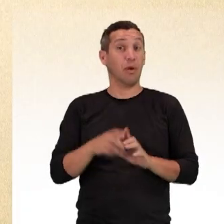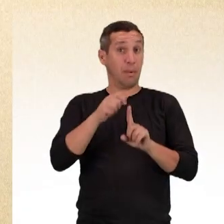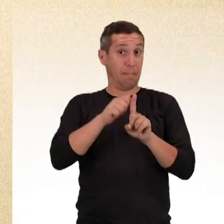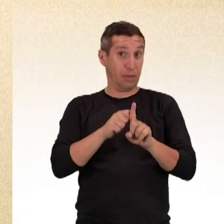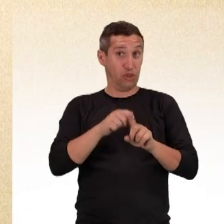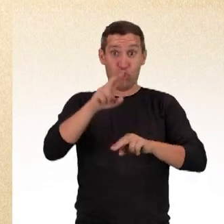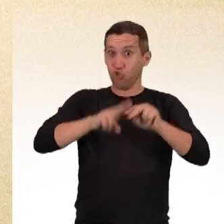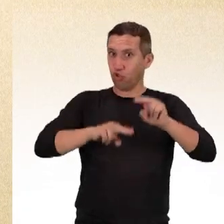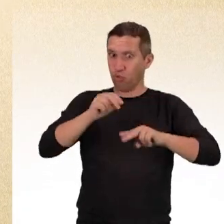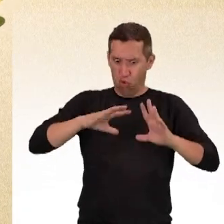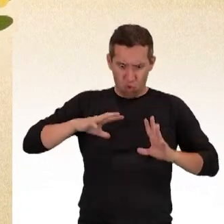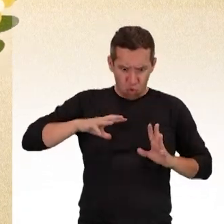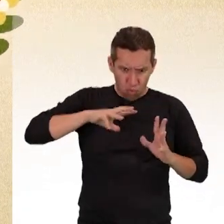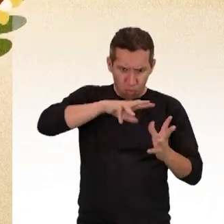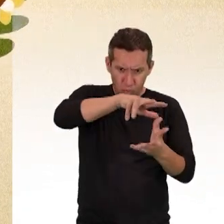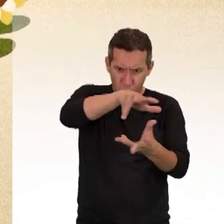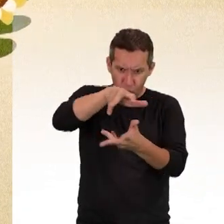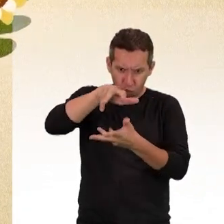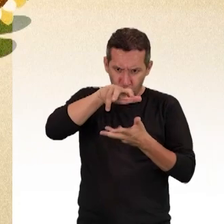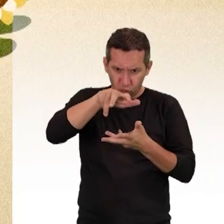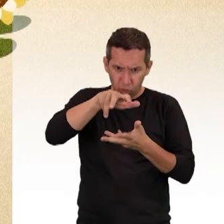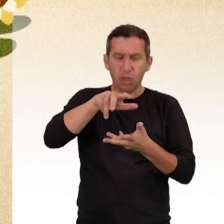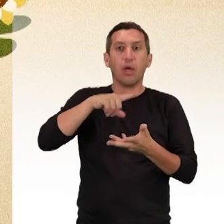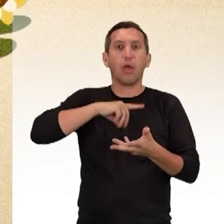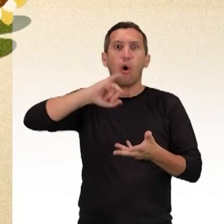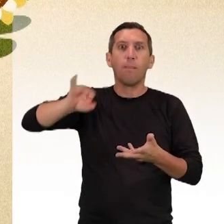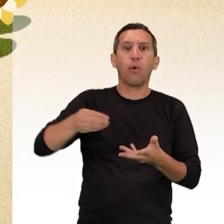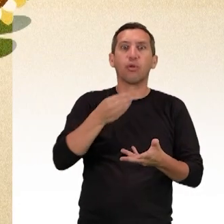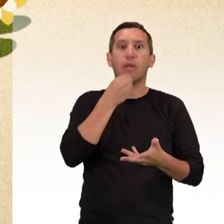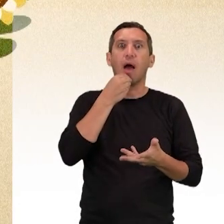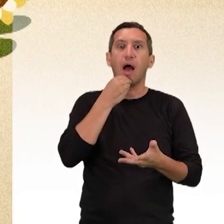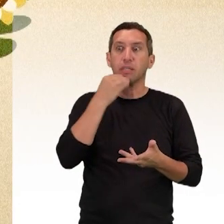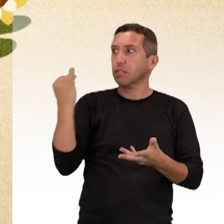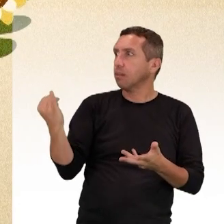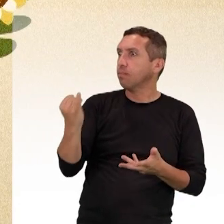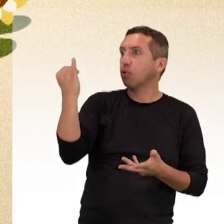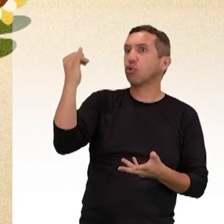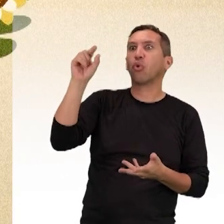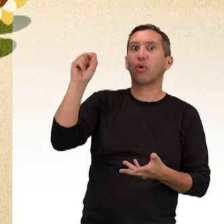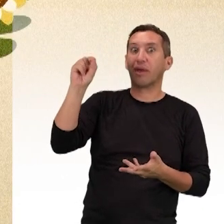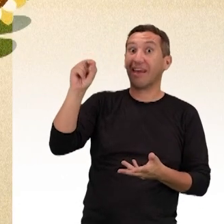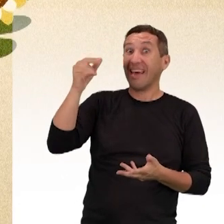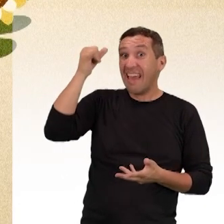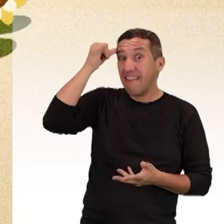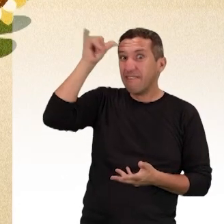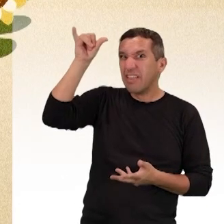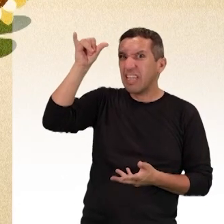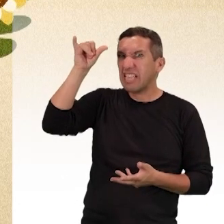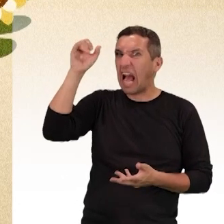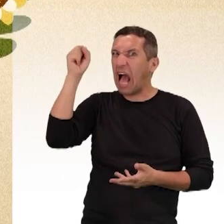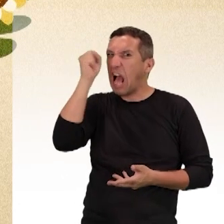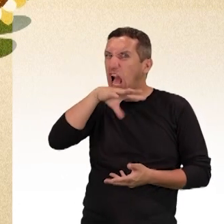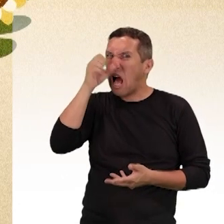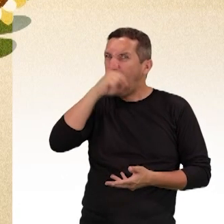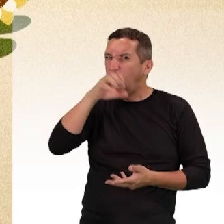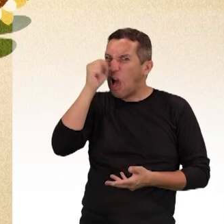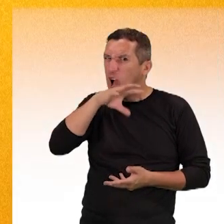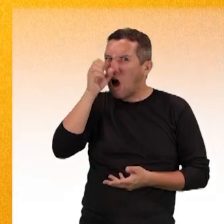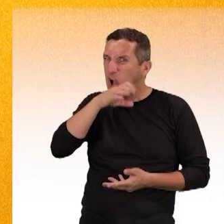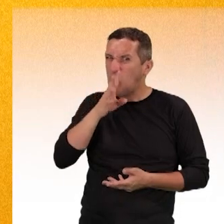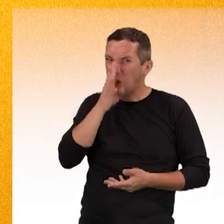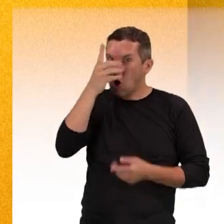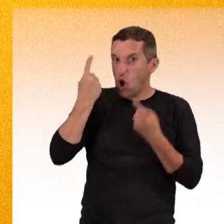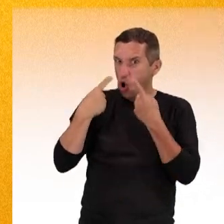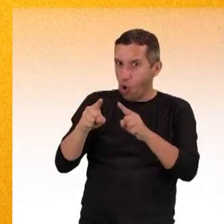No mês de junho, o mundo inteiro tem a oportunidade de refletir sobre a importância de combater abusos contra gerações mais